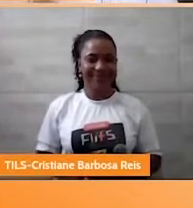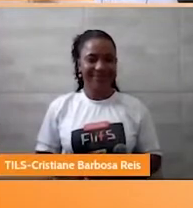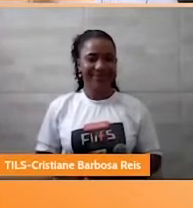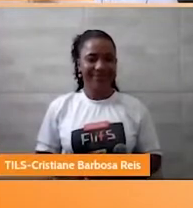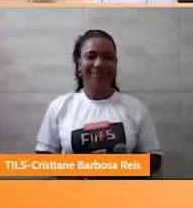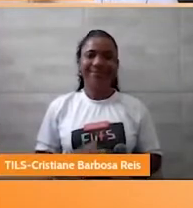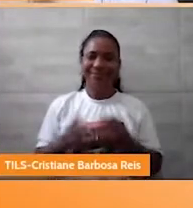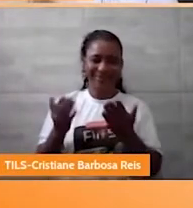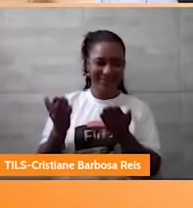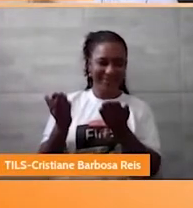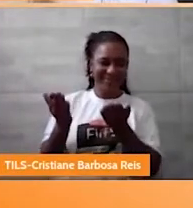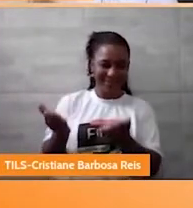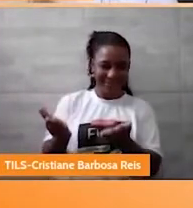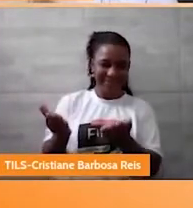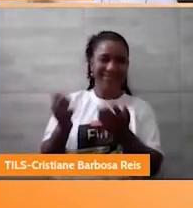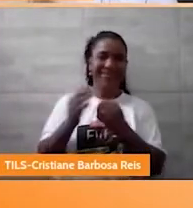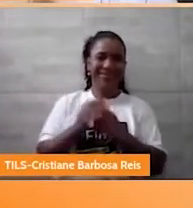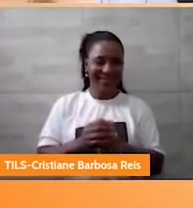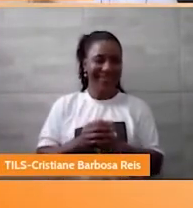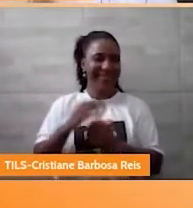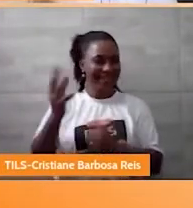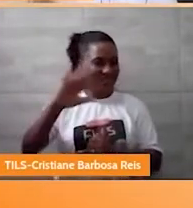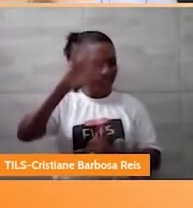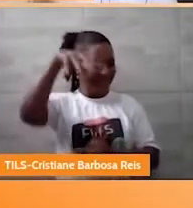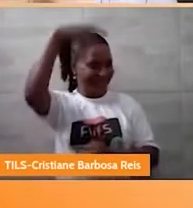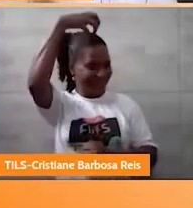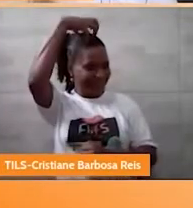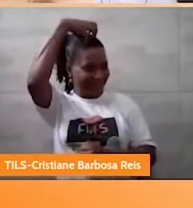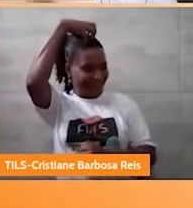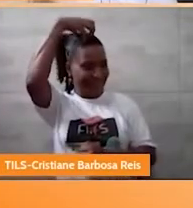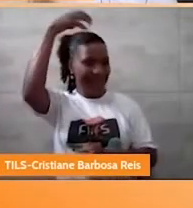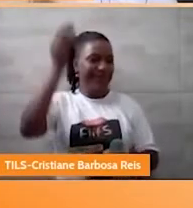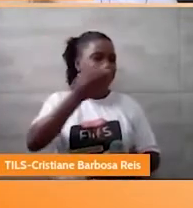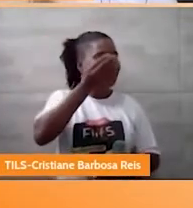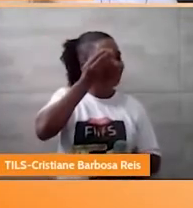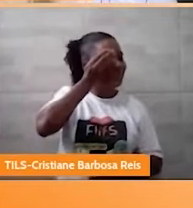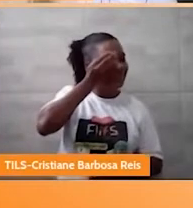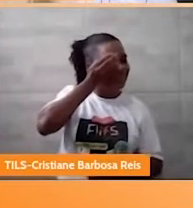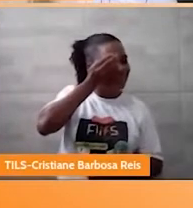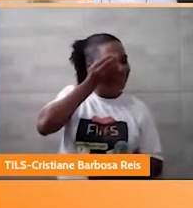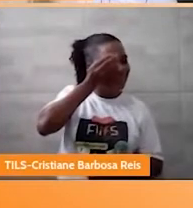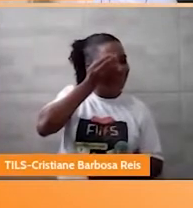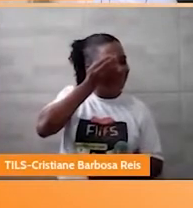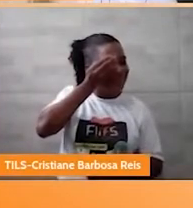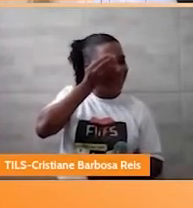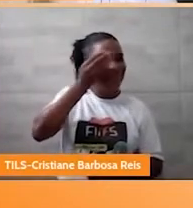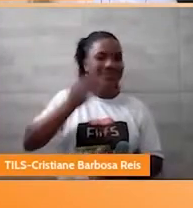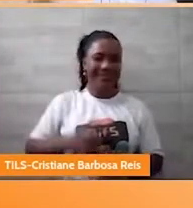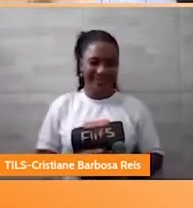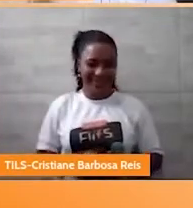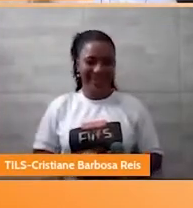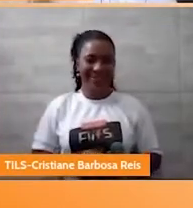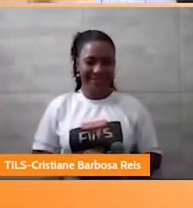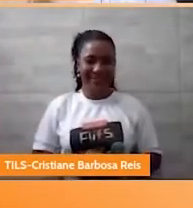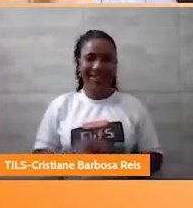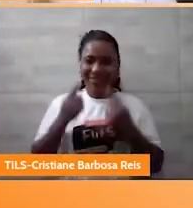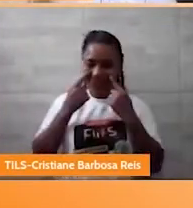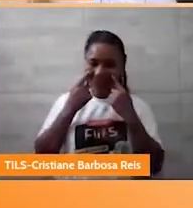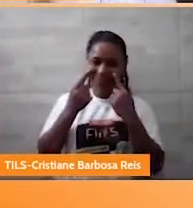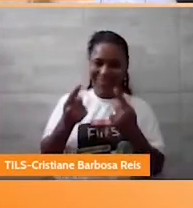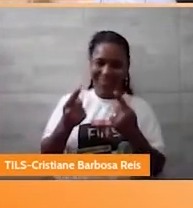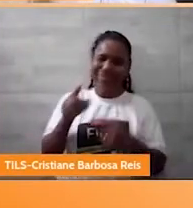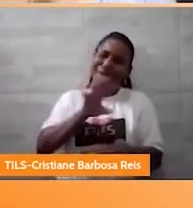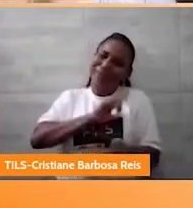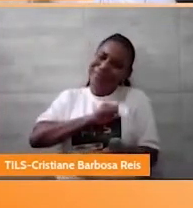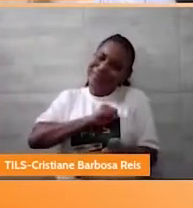Está aí, portanto. Essa a princesa do olhinho preguiçoso, Darlene. Eu fiquei apaixonada pela Lala. Ela é linda, né? Eu também sou